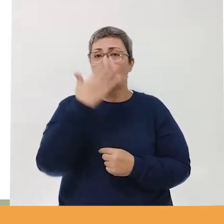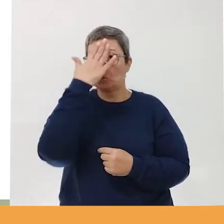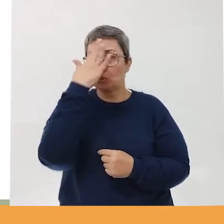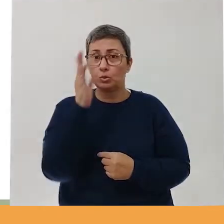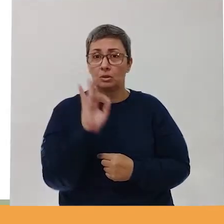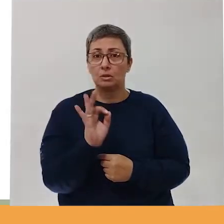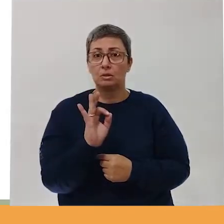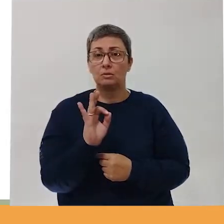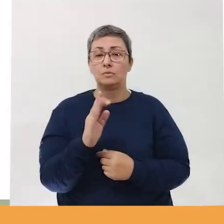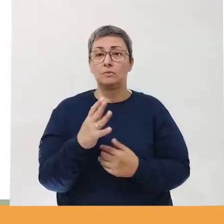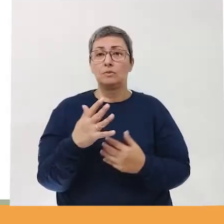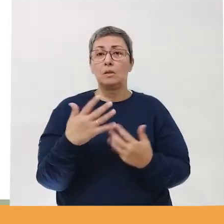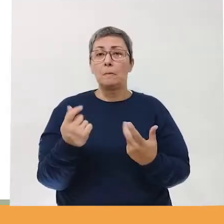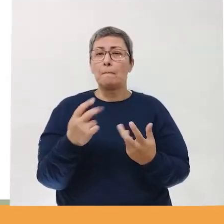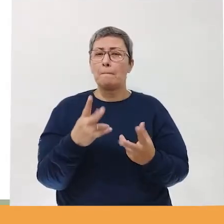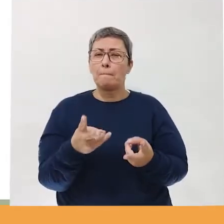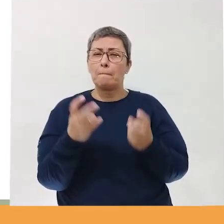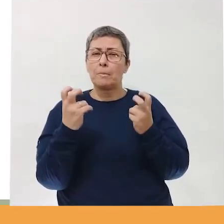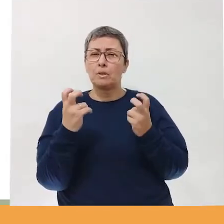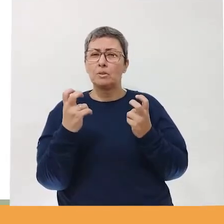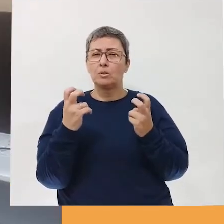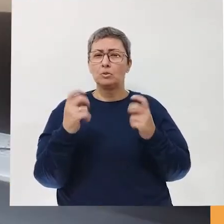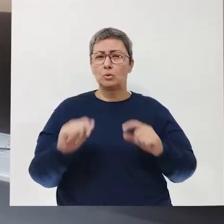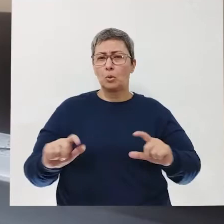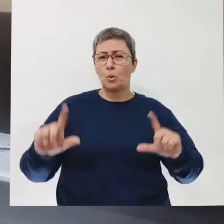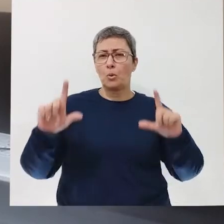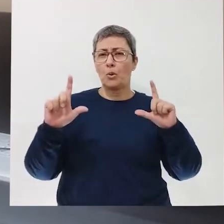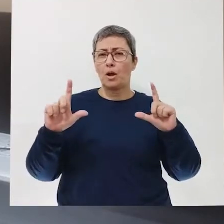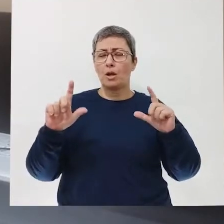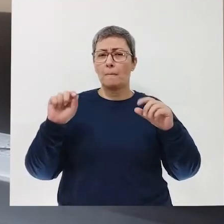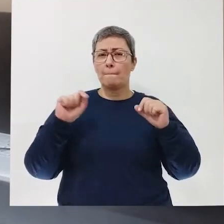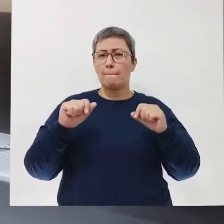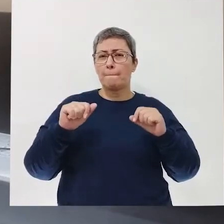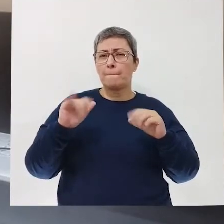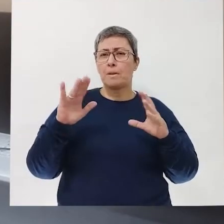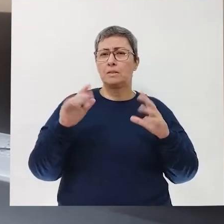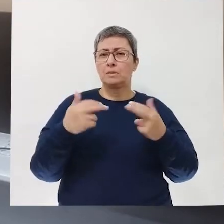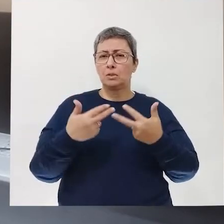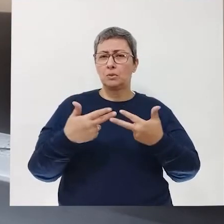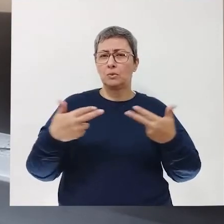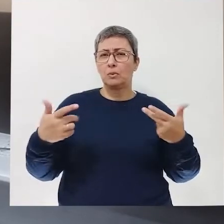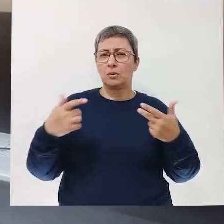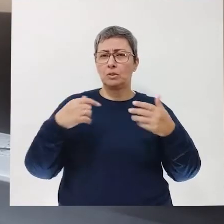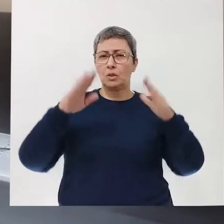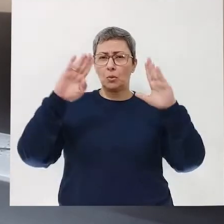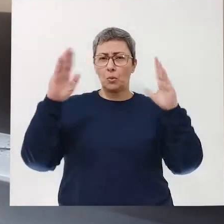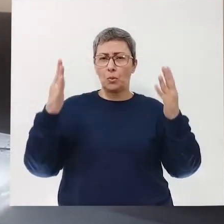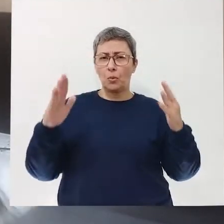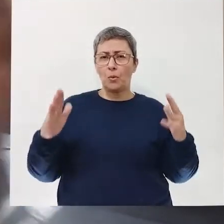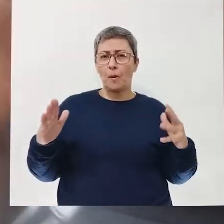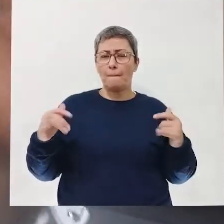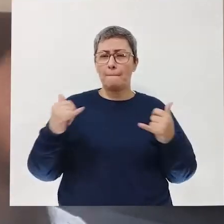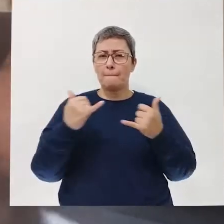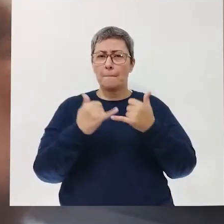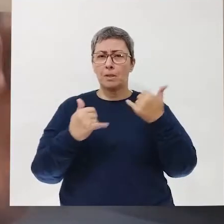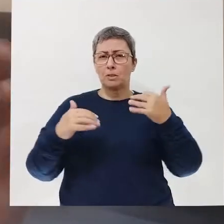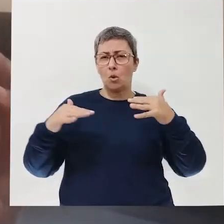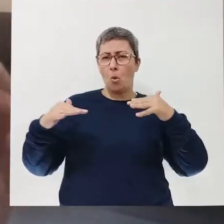entenderam, né? A gente percebe no quadro, por exemplo, que tudo, a maior parte das coisas está com linha sinuosa, está meio